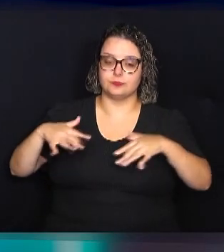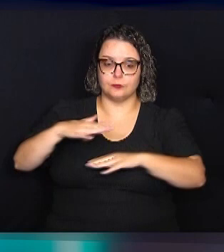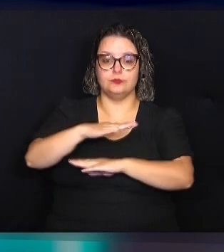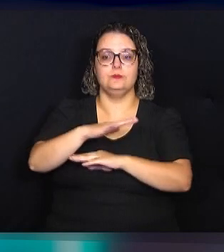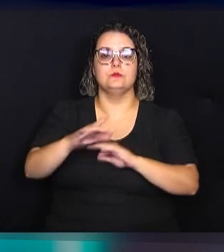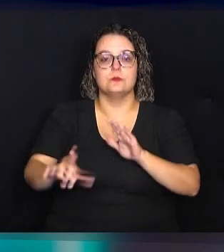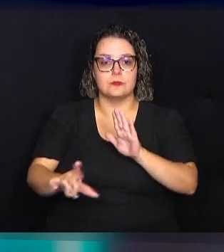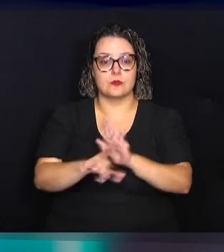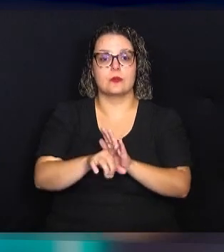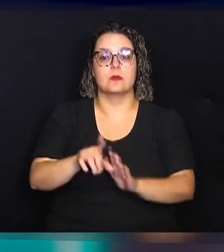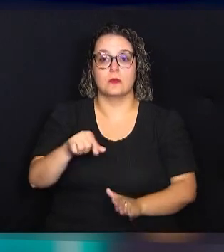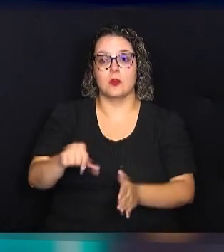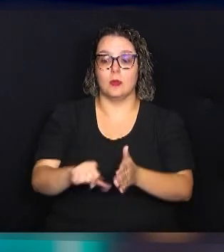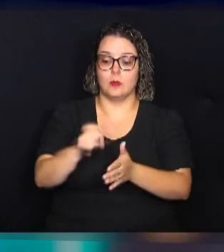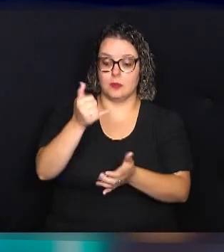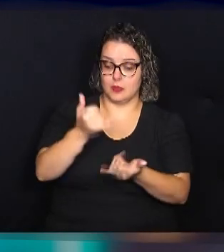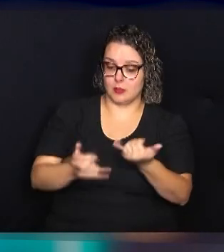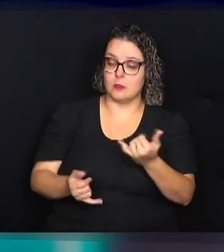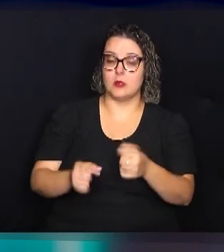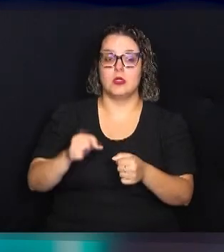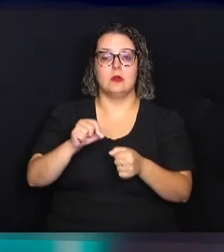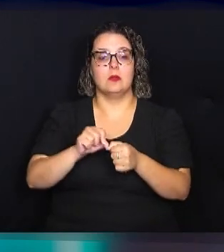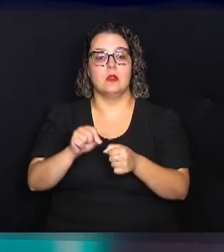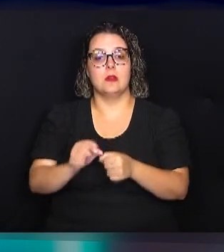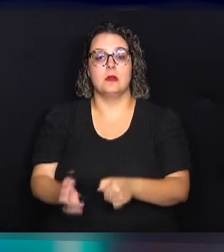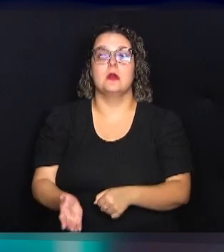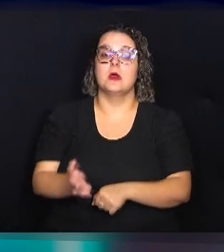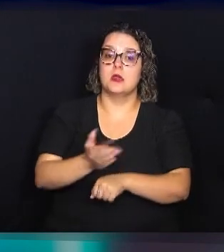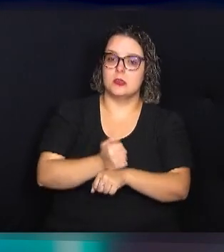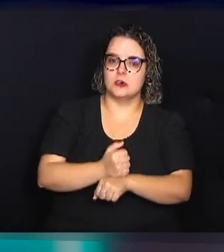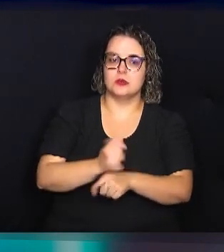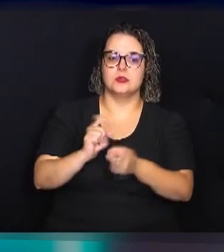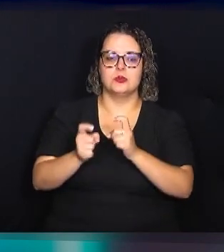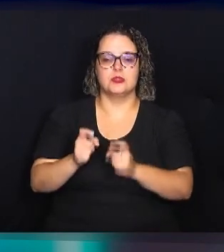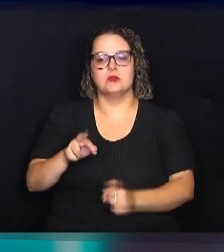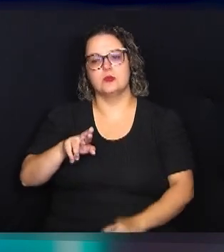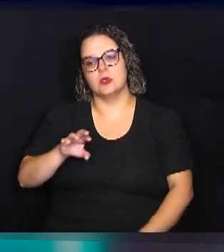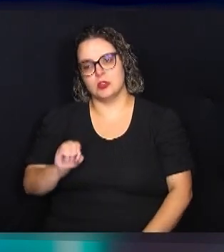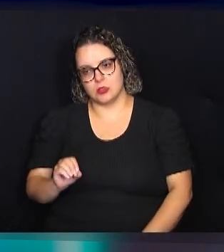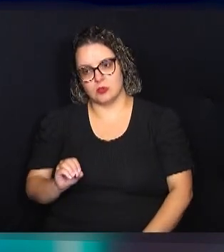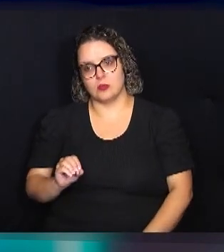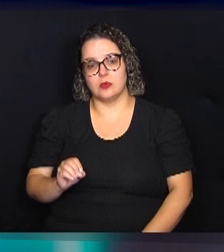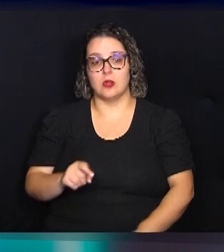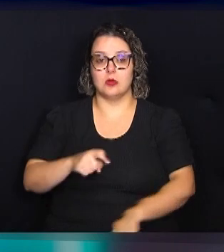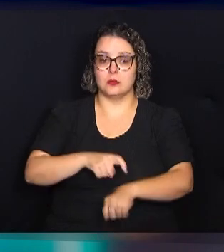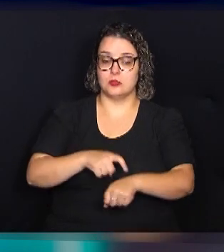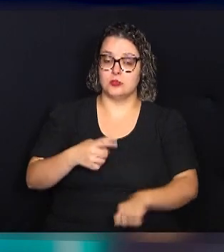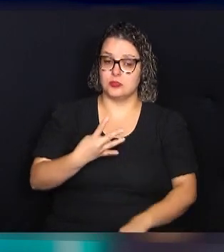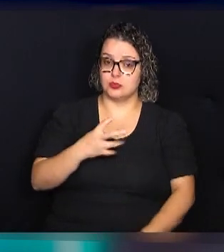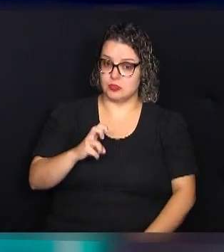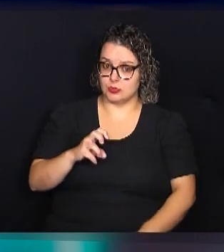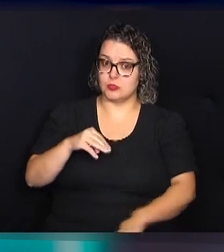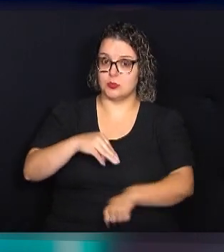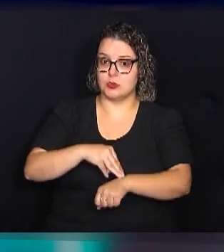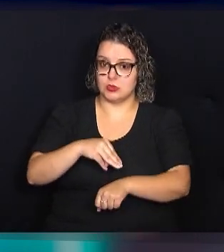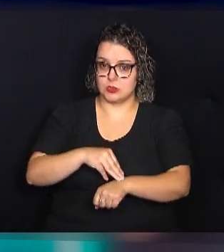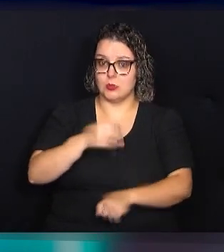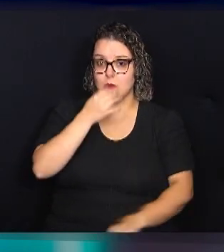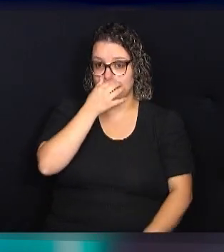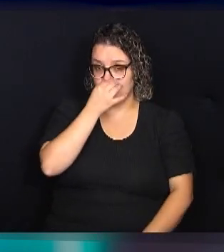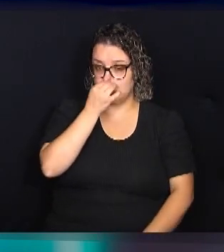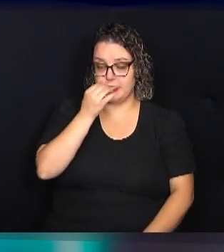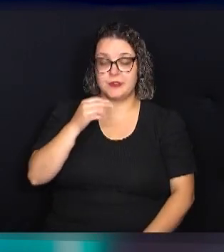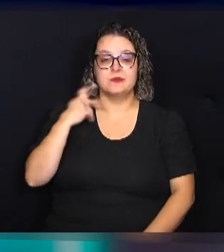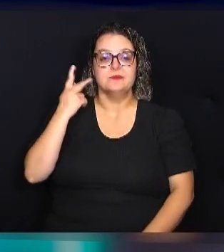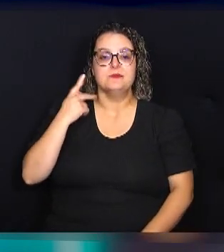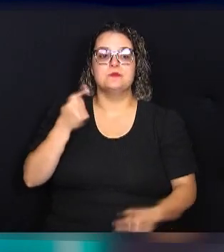na chamada primeira parte, realizada antes de uma sessão ordinária e com duração de 45 minutos, que os vereadores